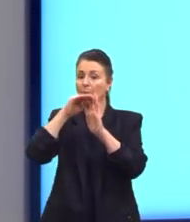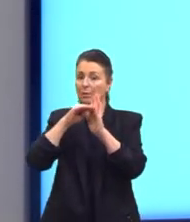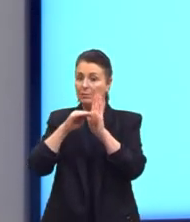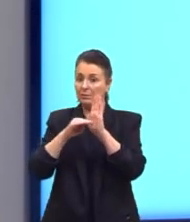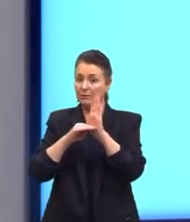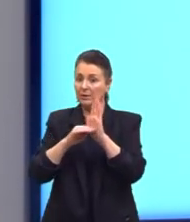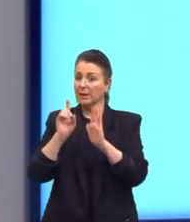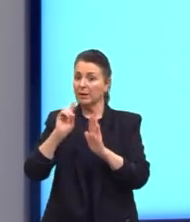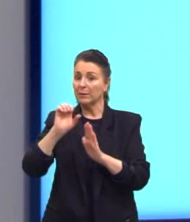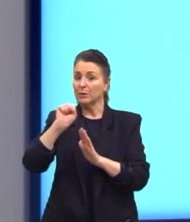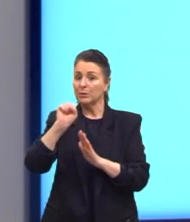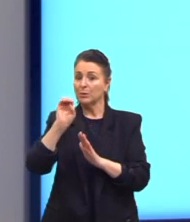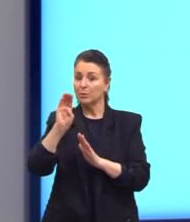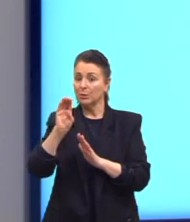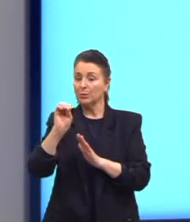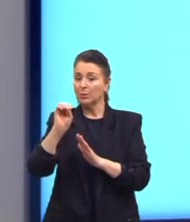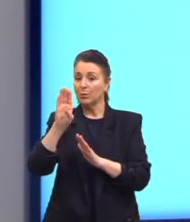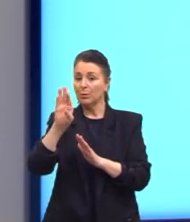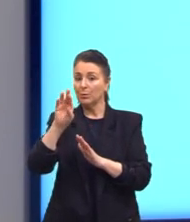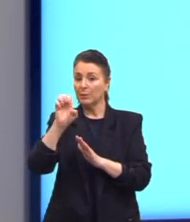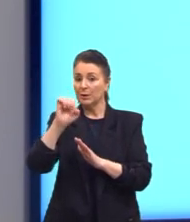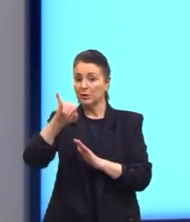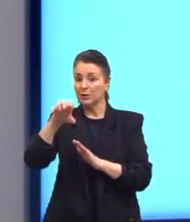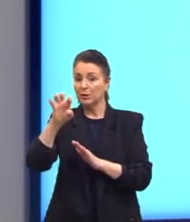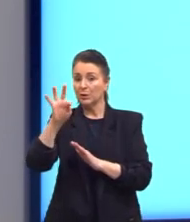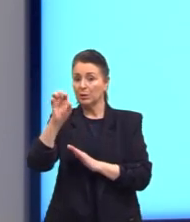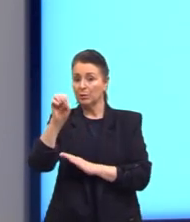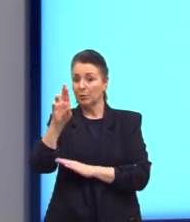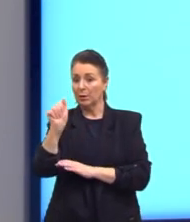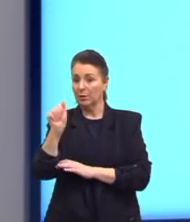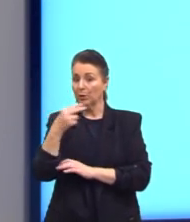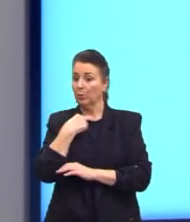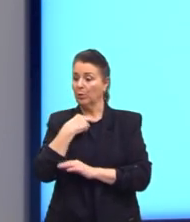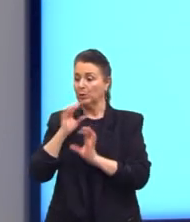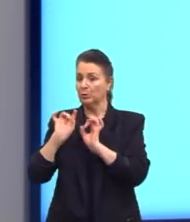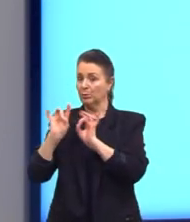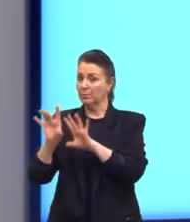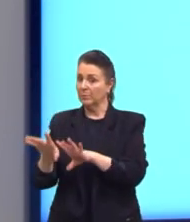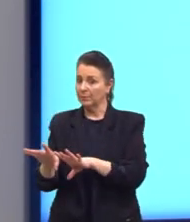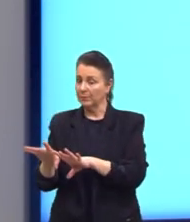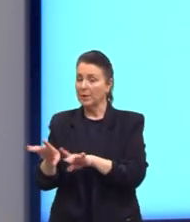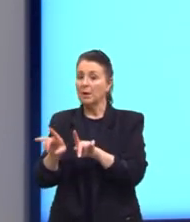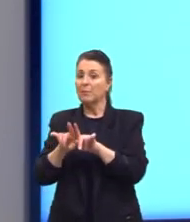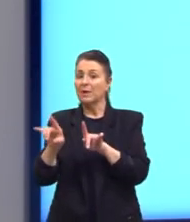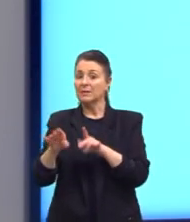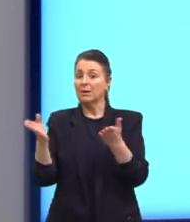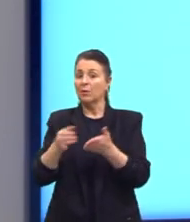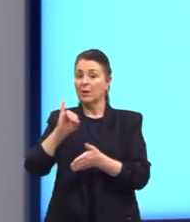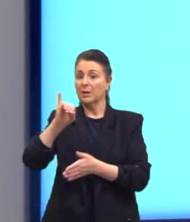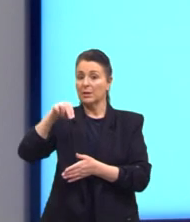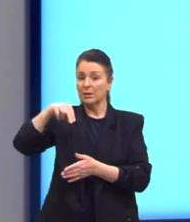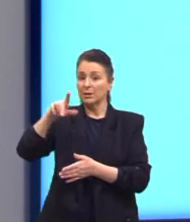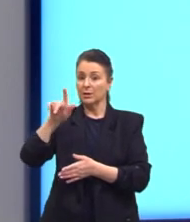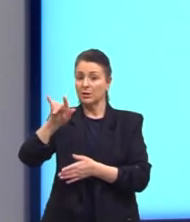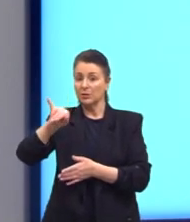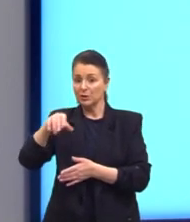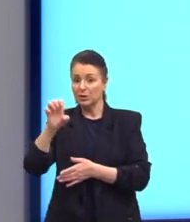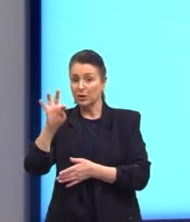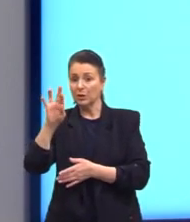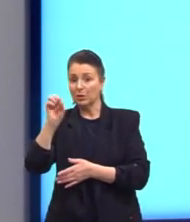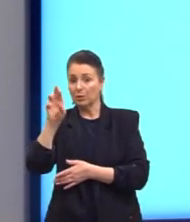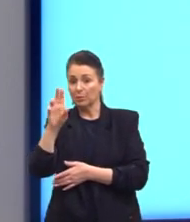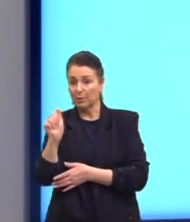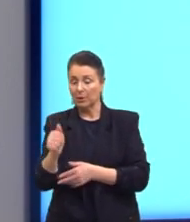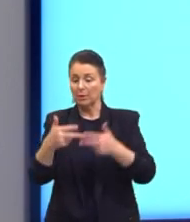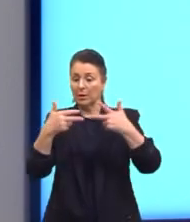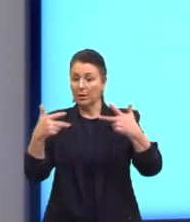não é sobrejetora, né? Porque a sobrejetora não pode sobrar. Mas, para ela ser injetora, cada elemento de